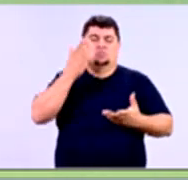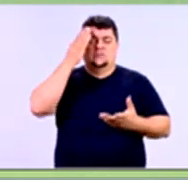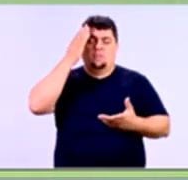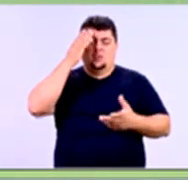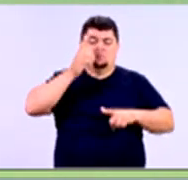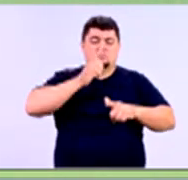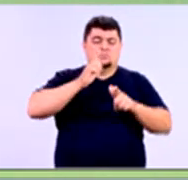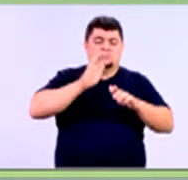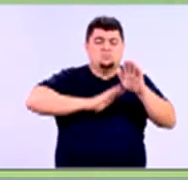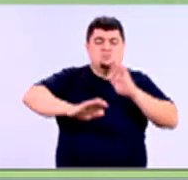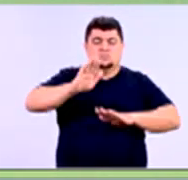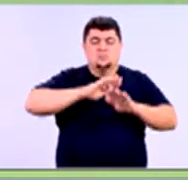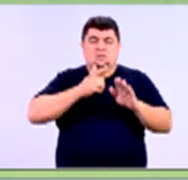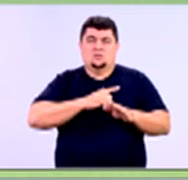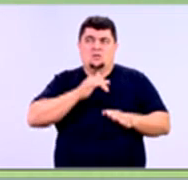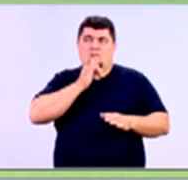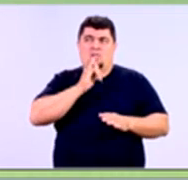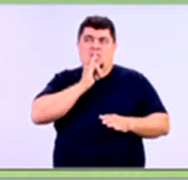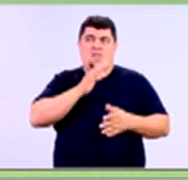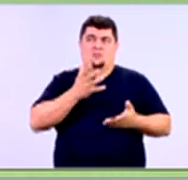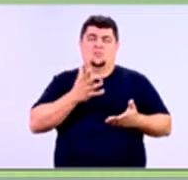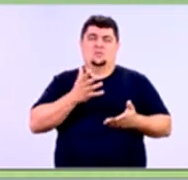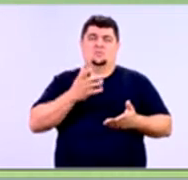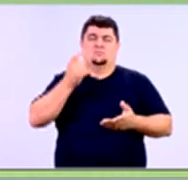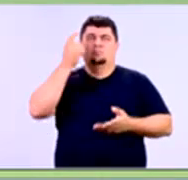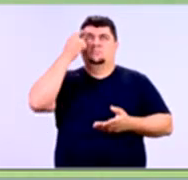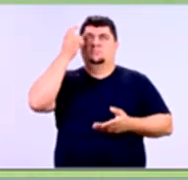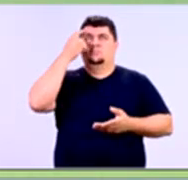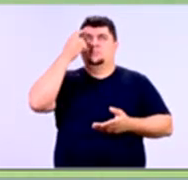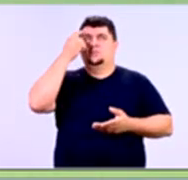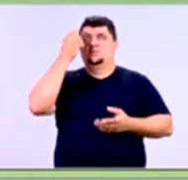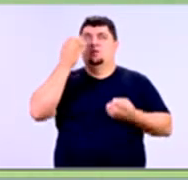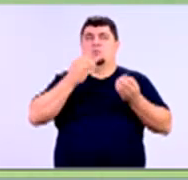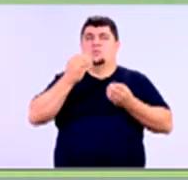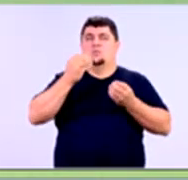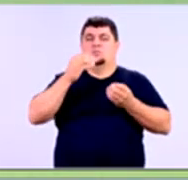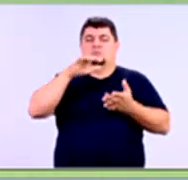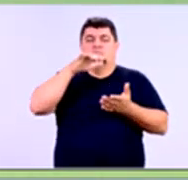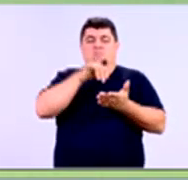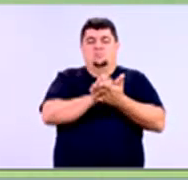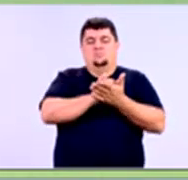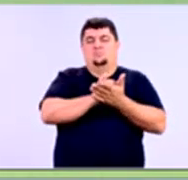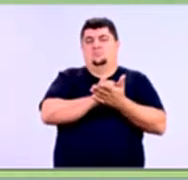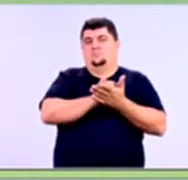risco, o que nós trouxemos de exemplo é pensar numa análise de cadastro.